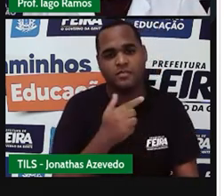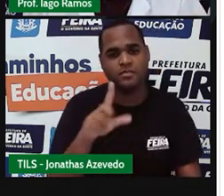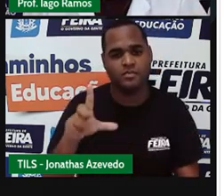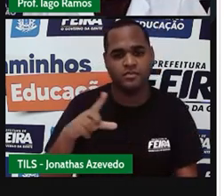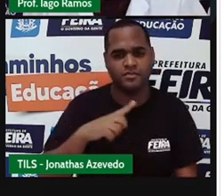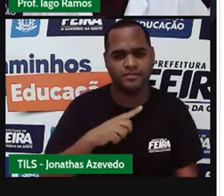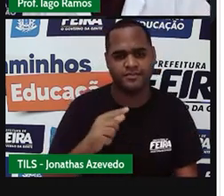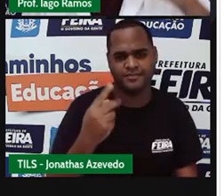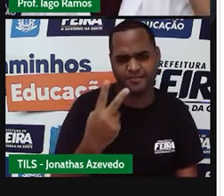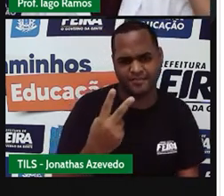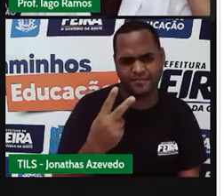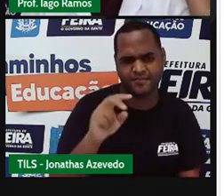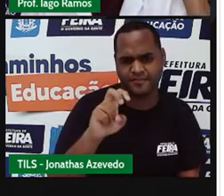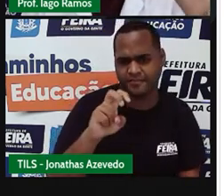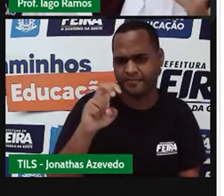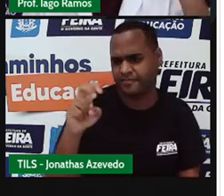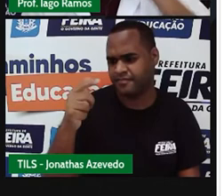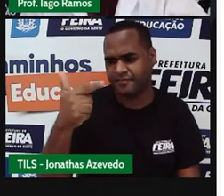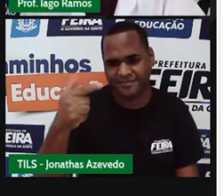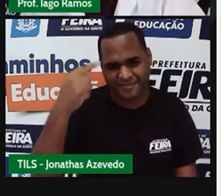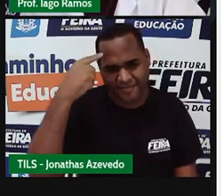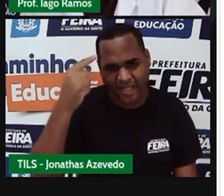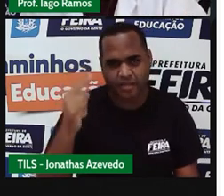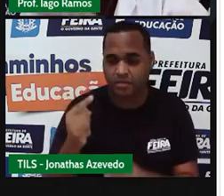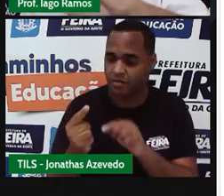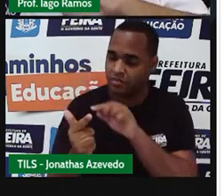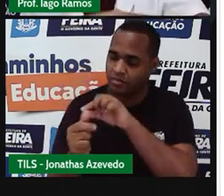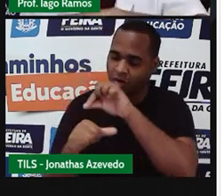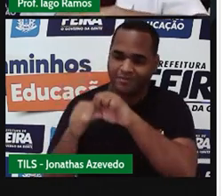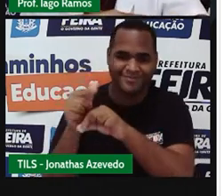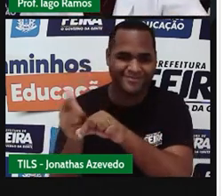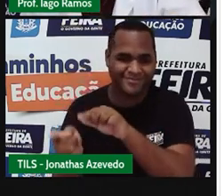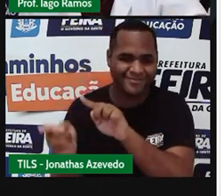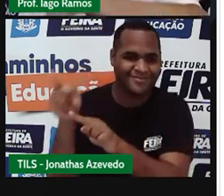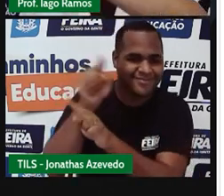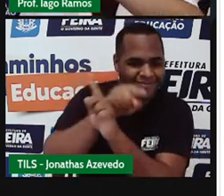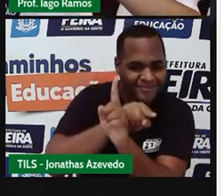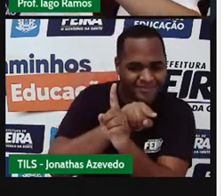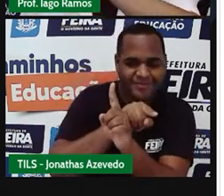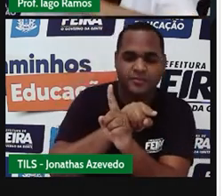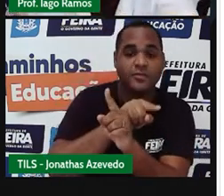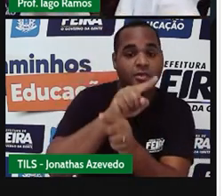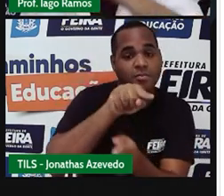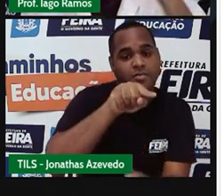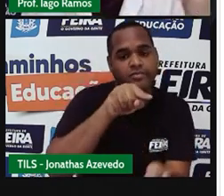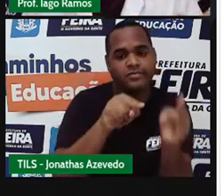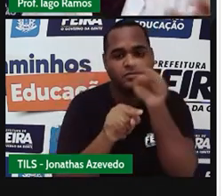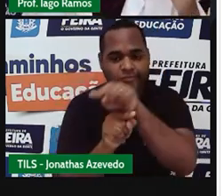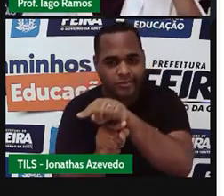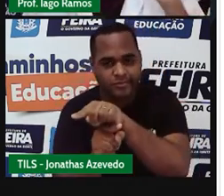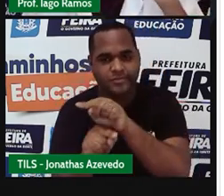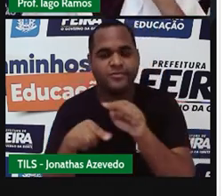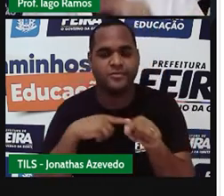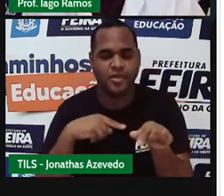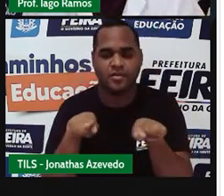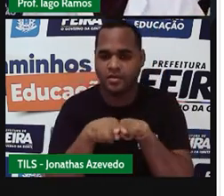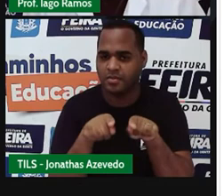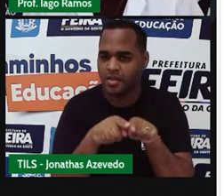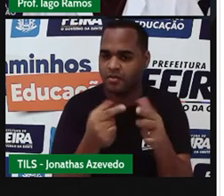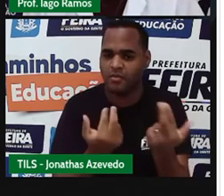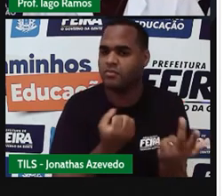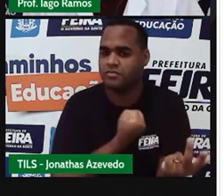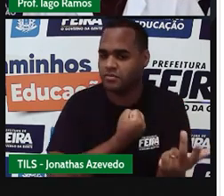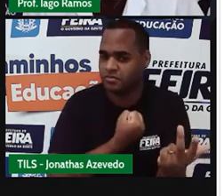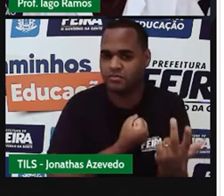2552, 2552, esquerda para a direita, 2552, da direita para a esquerda dá o mesmo